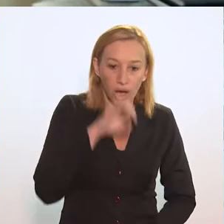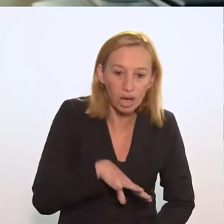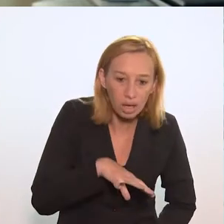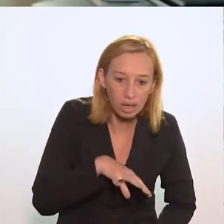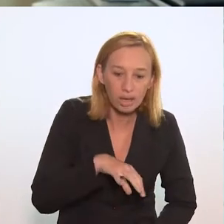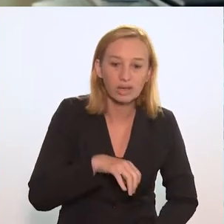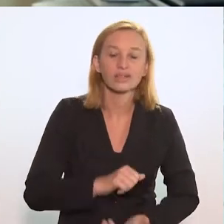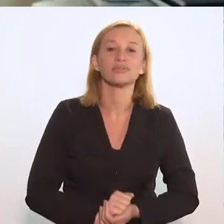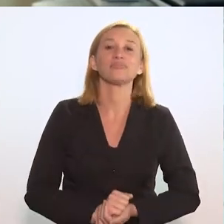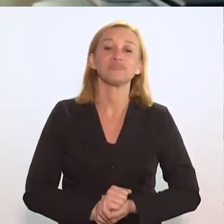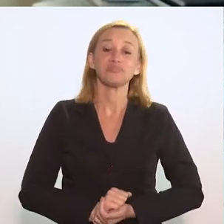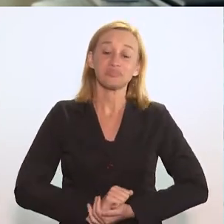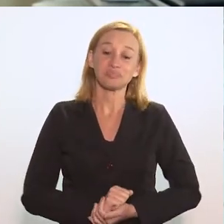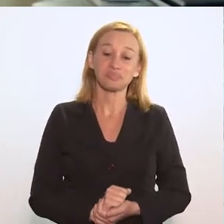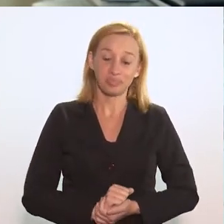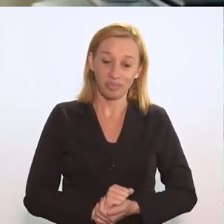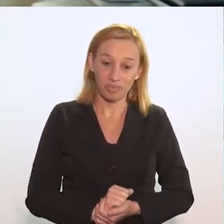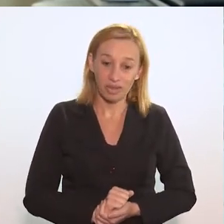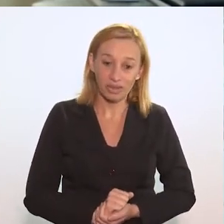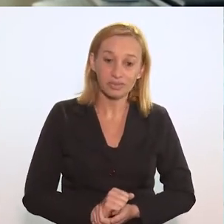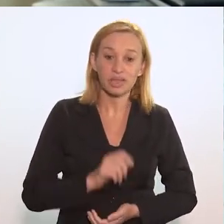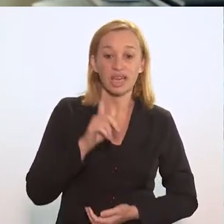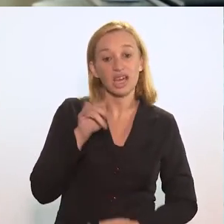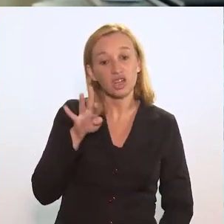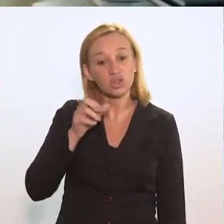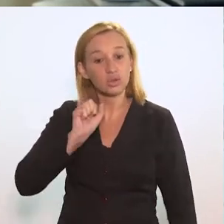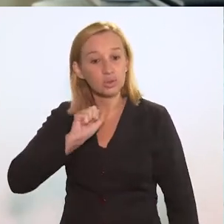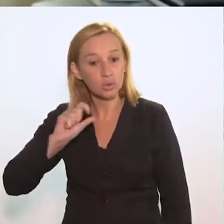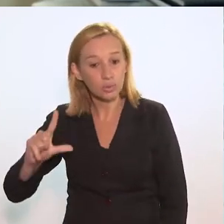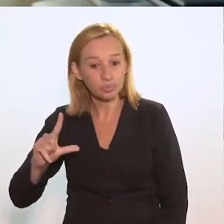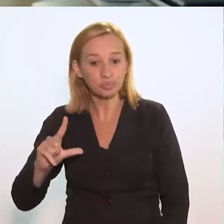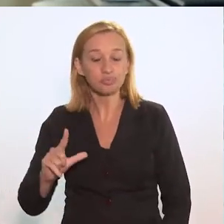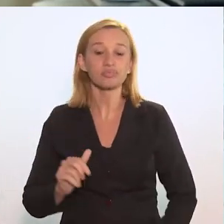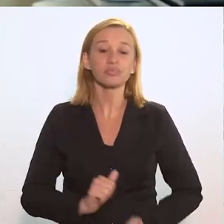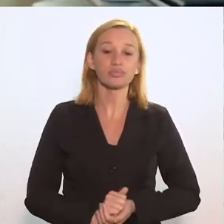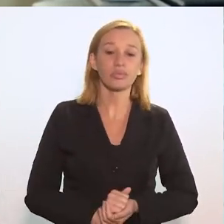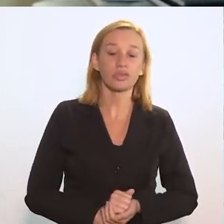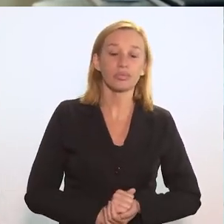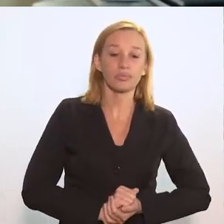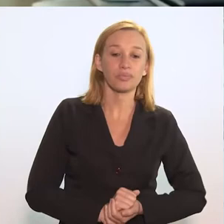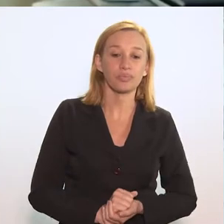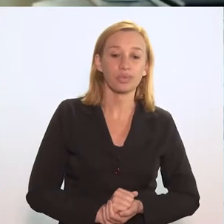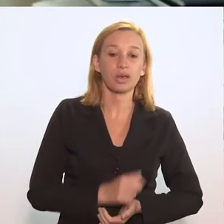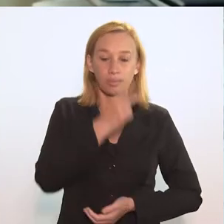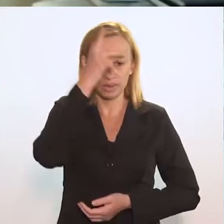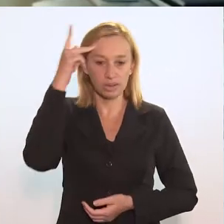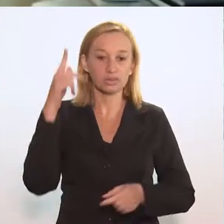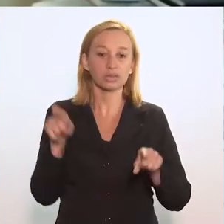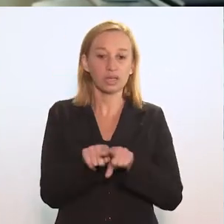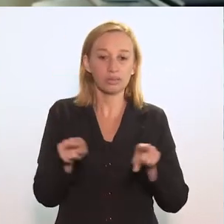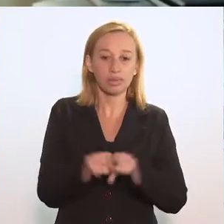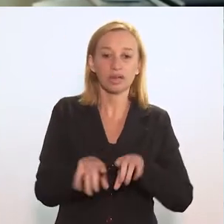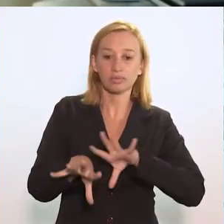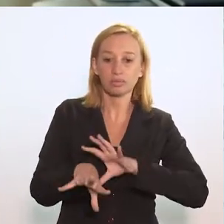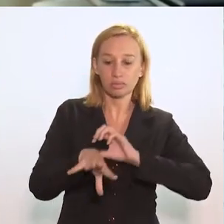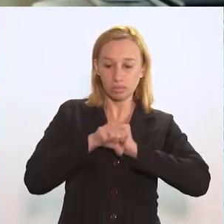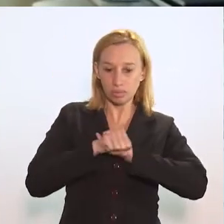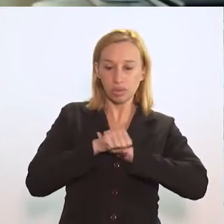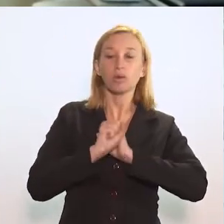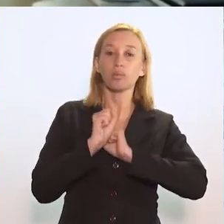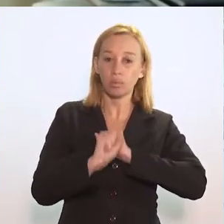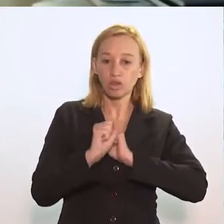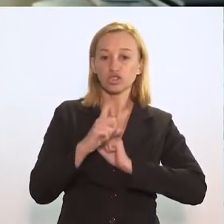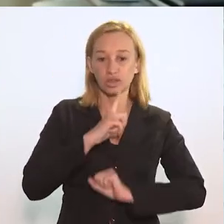espirra, ela emite aerossol. Esse aerossol contém bacilos e se uma pessoa entrar em contato,